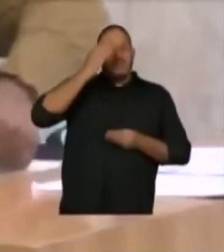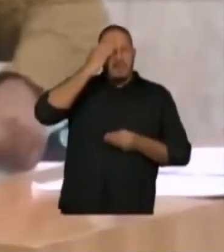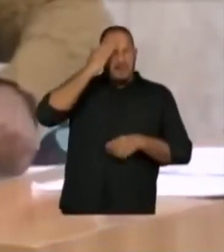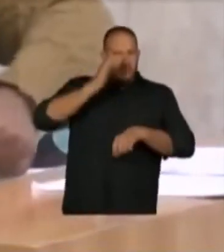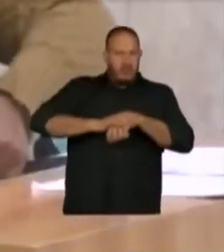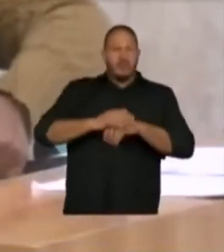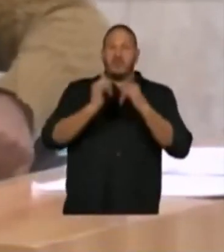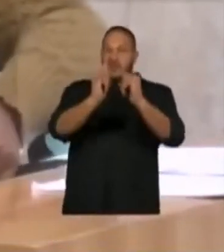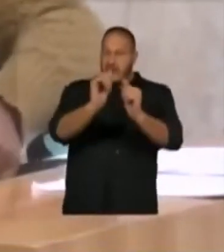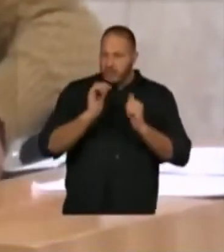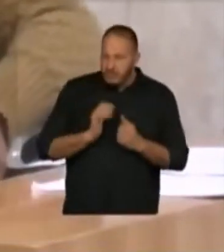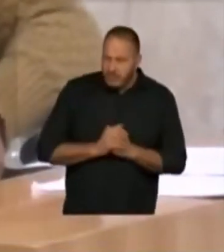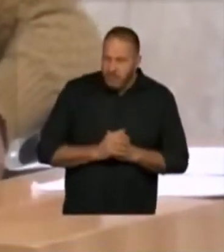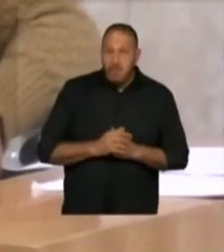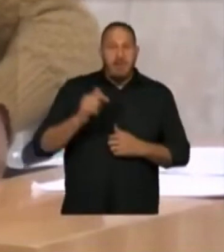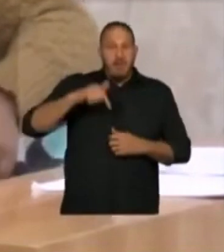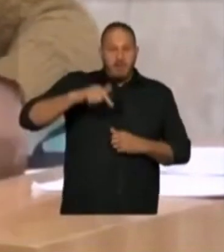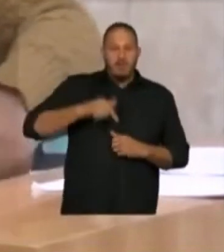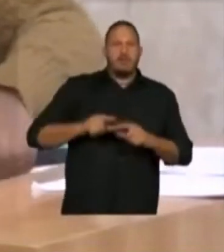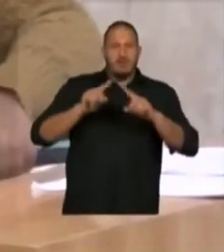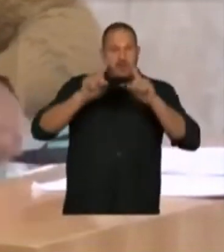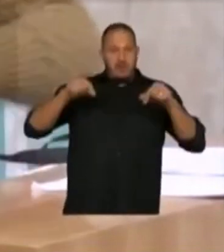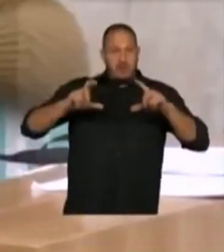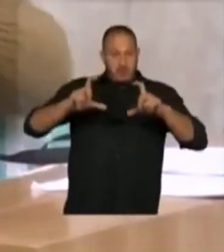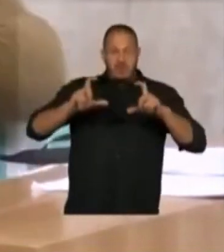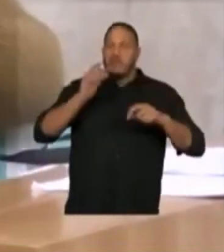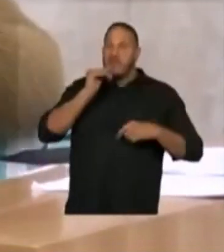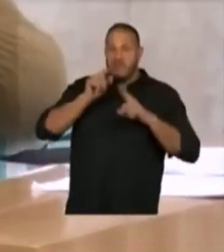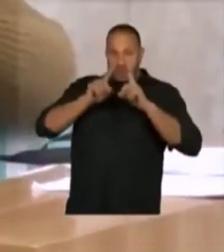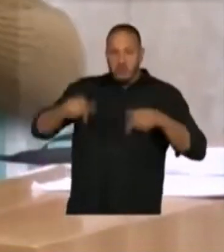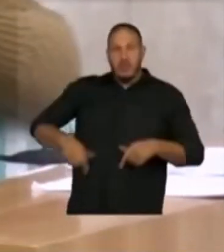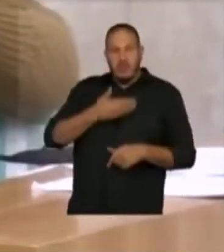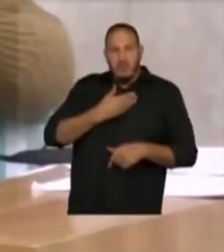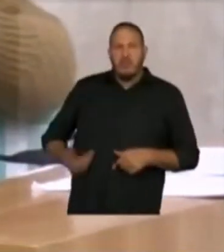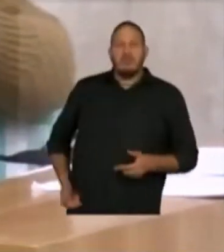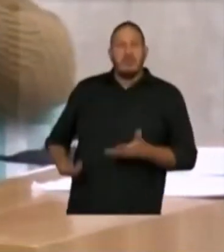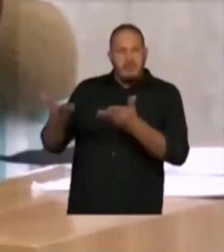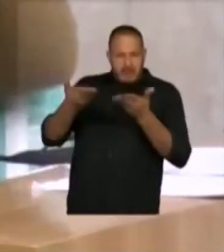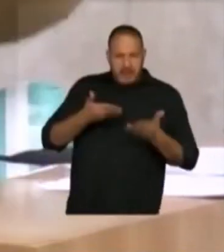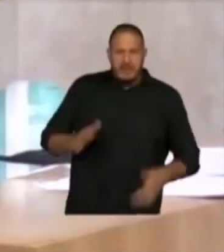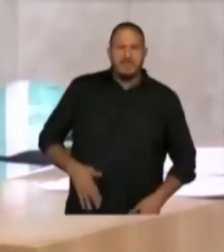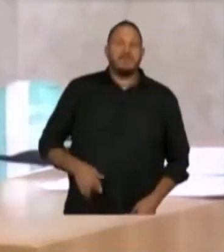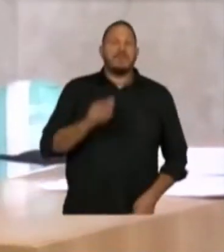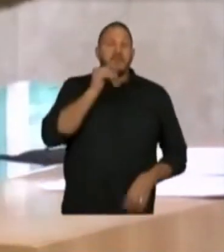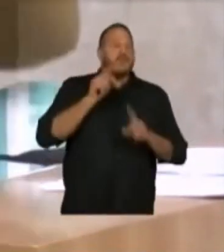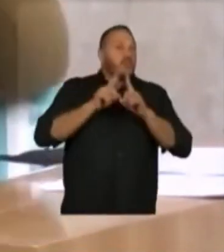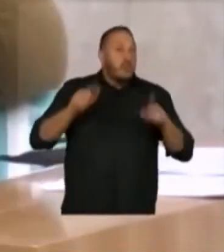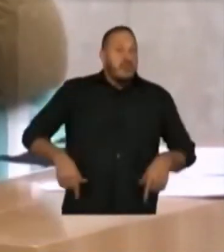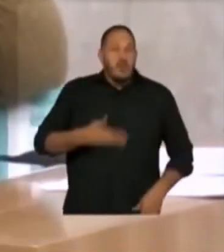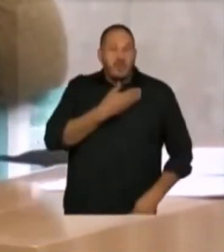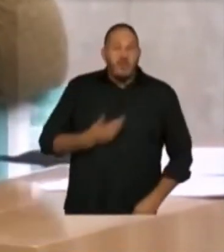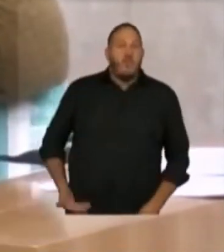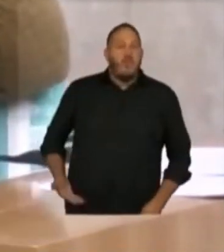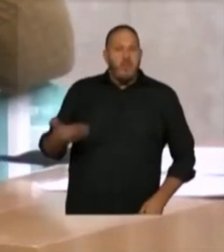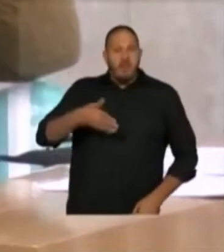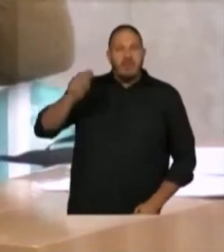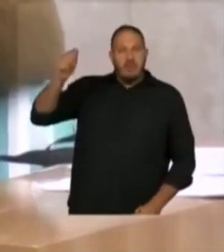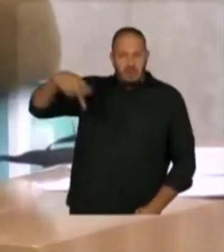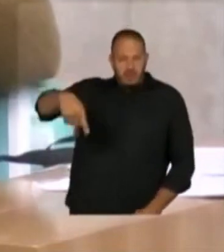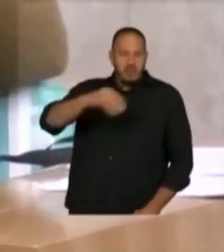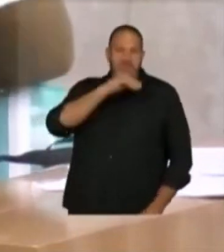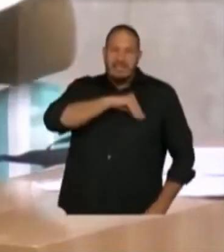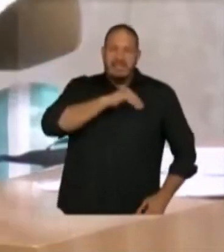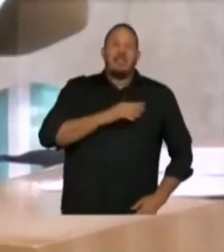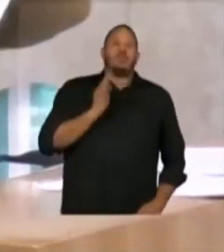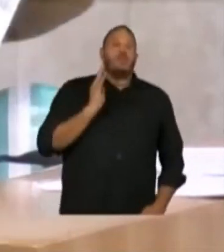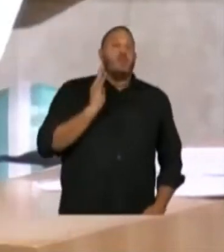falando. Eu estou com o lerite de um servidor público que deu ele para mim. um servidor que hoje se aposentou com um salário de R